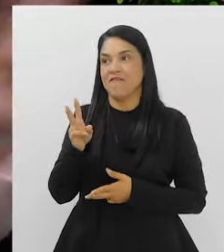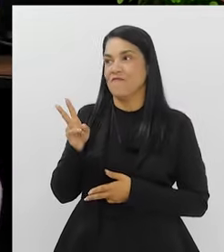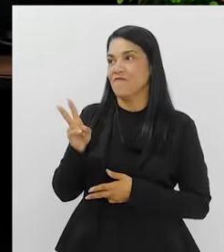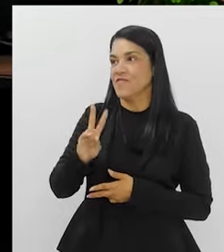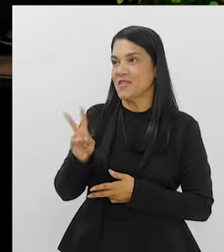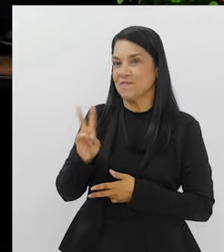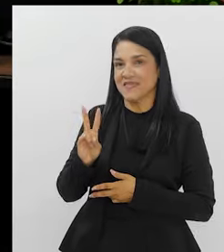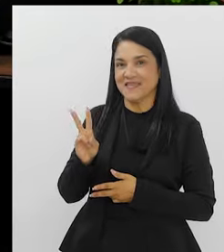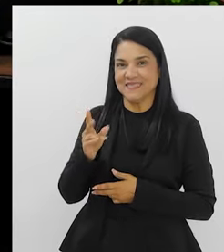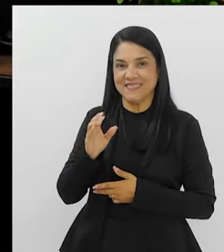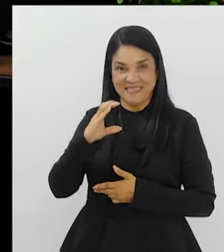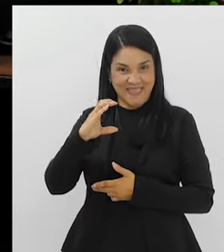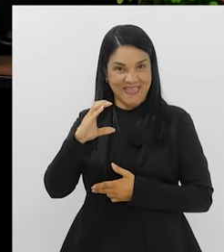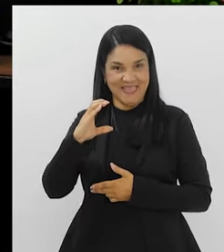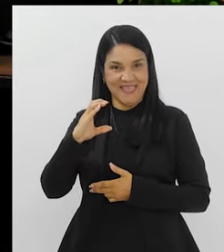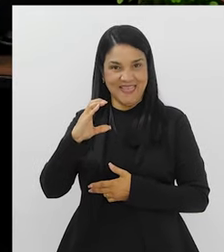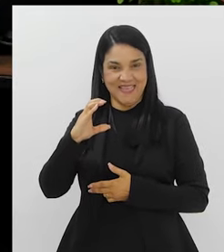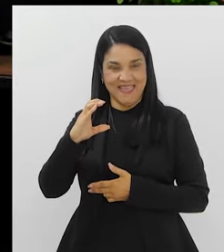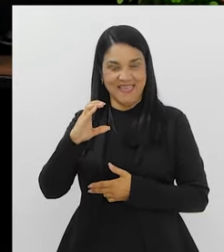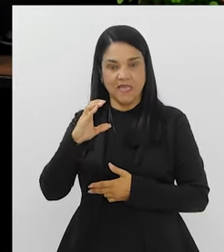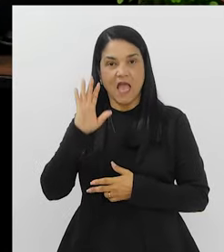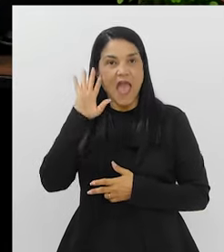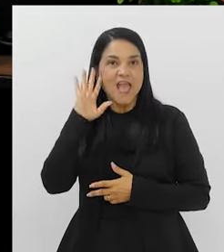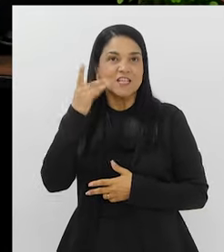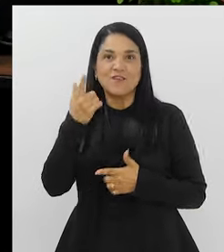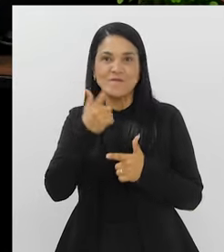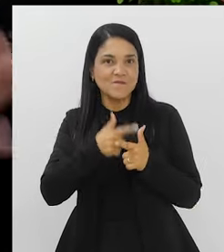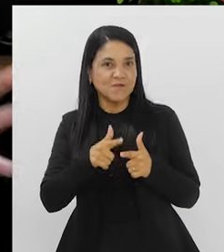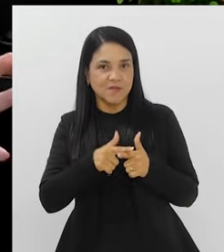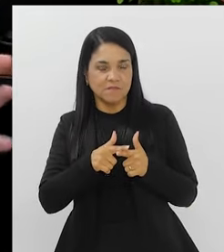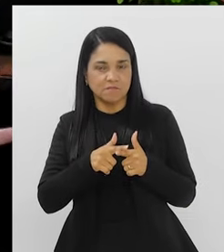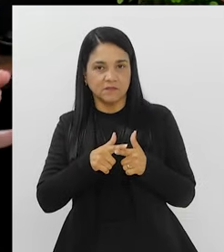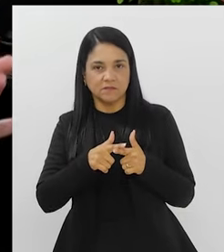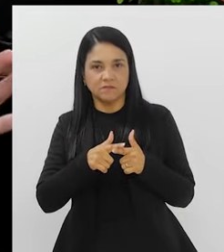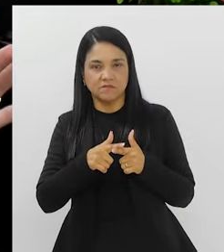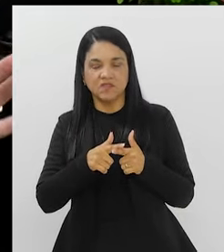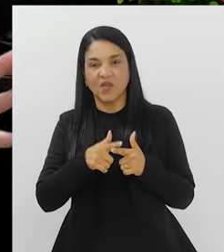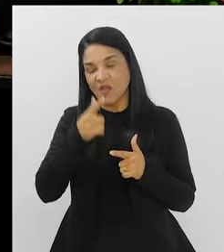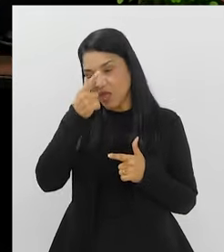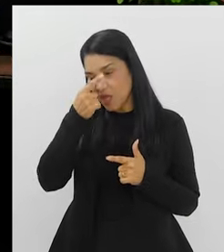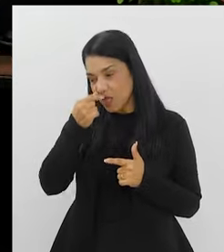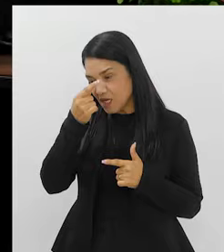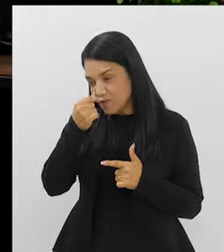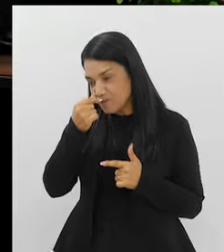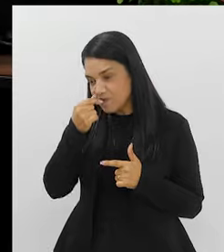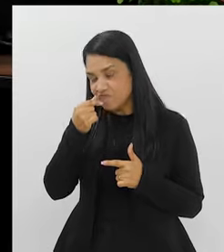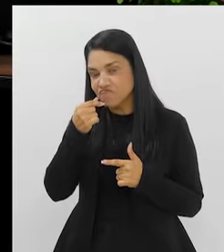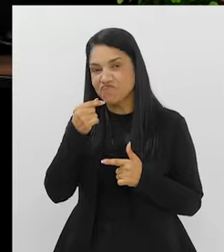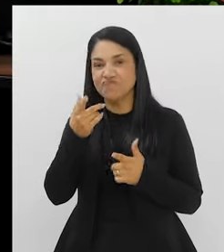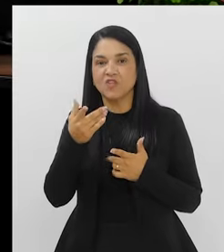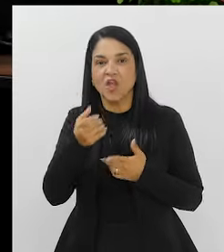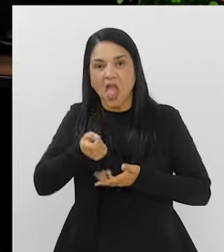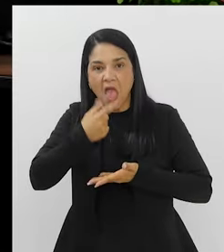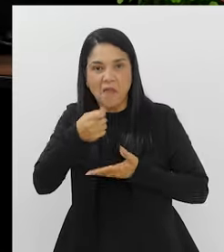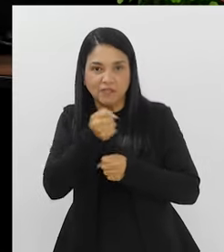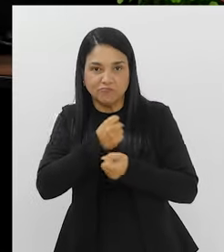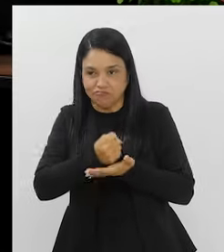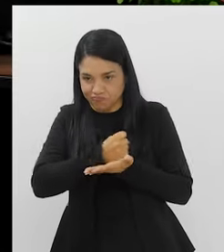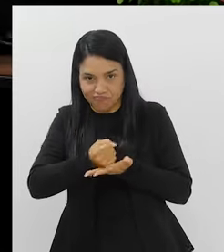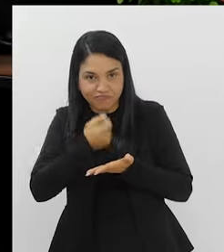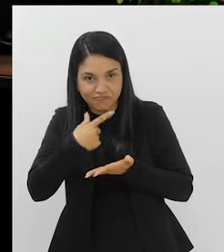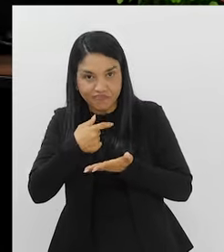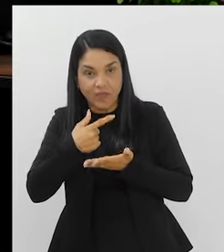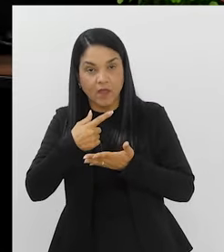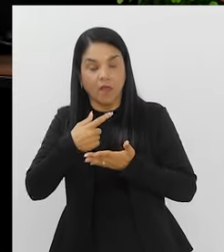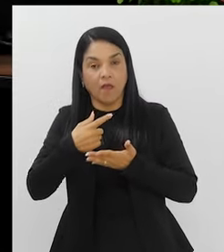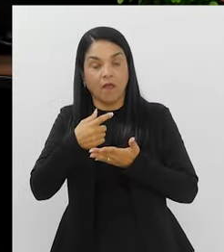toma vitamina C. Acha que vai resolver o problema dessa forma, né? Tô com gripe, vou tratar aquela gripe. Só